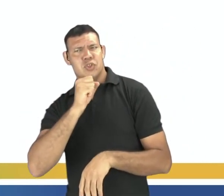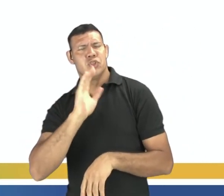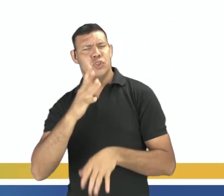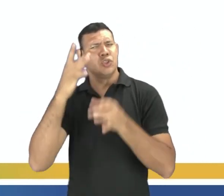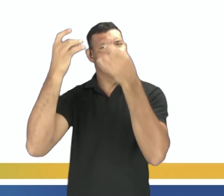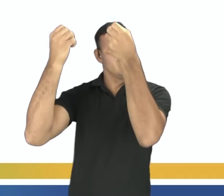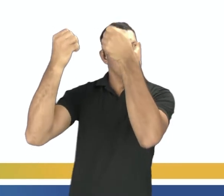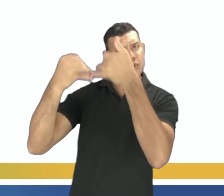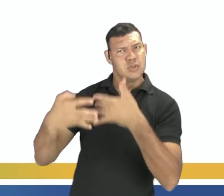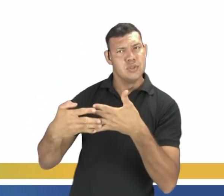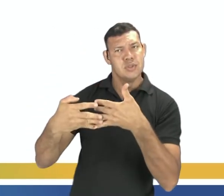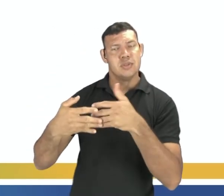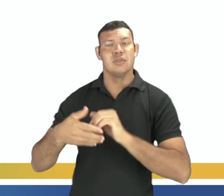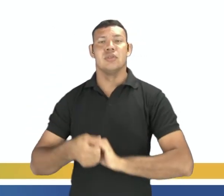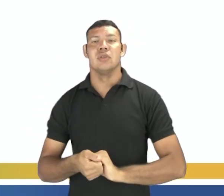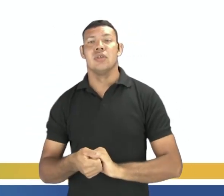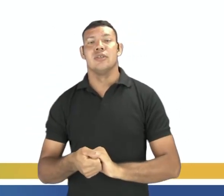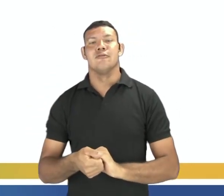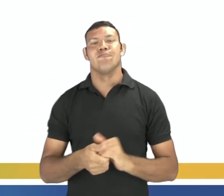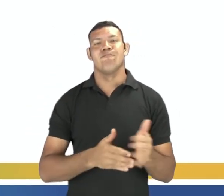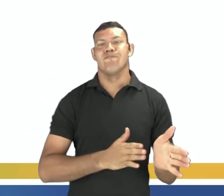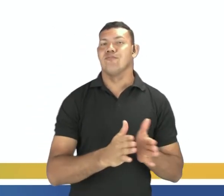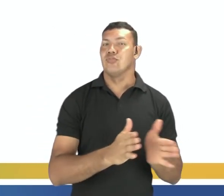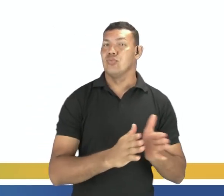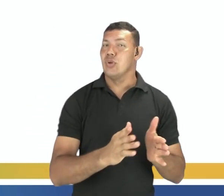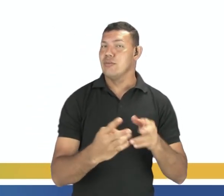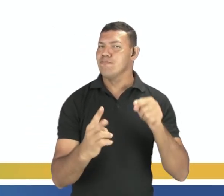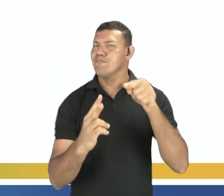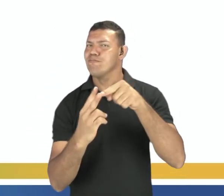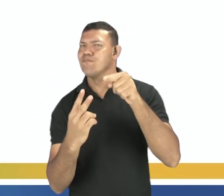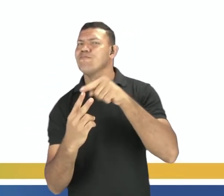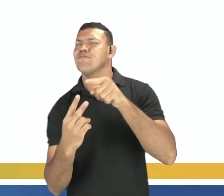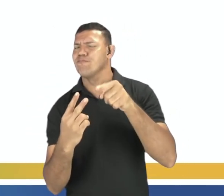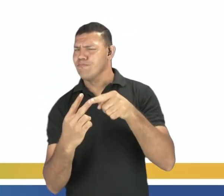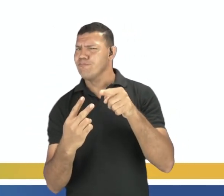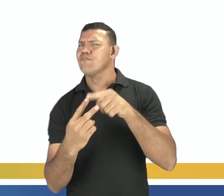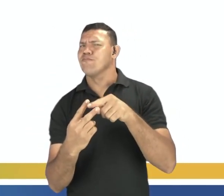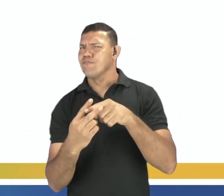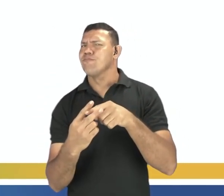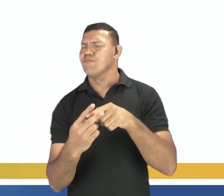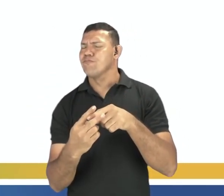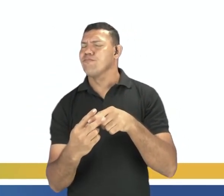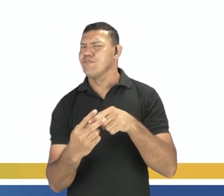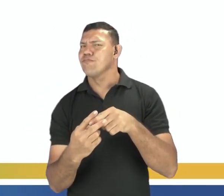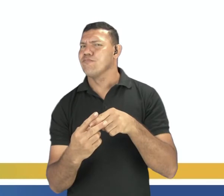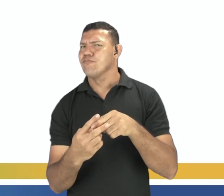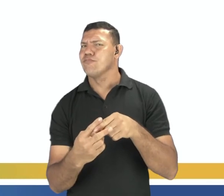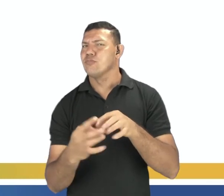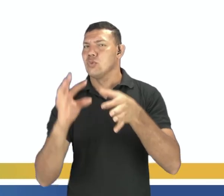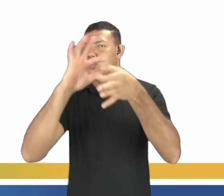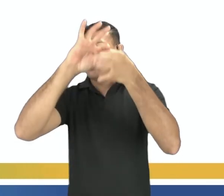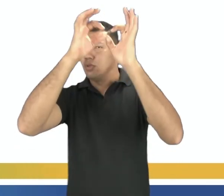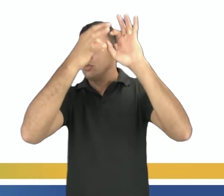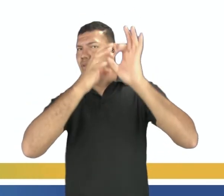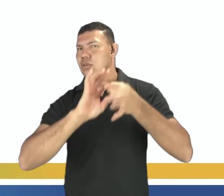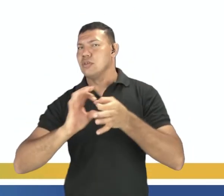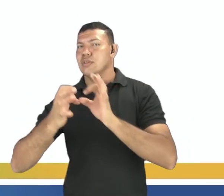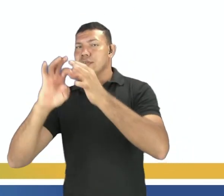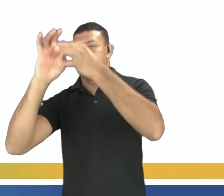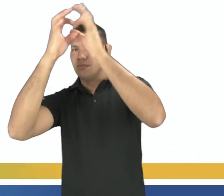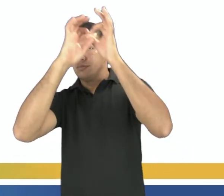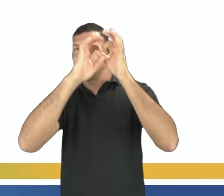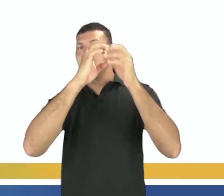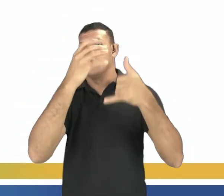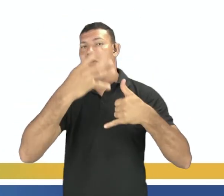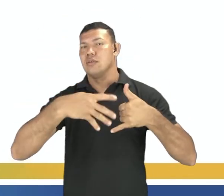vocês, esses dois processos, eles de fato participam do ciclo do carbono.